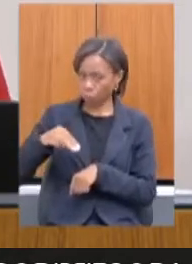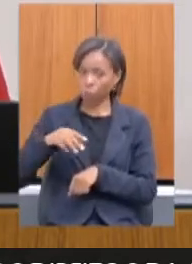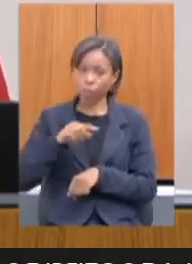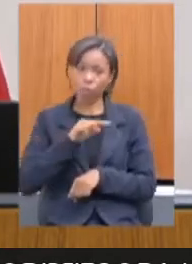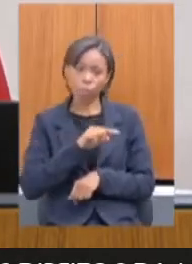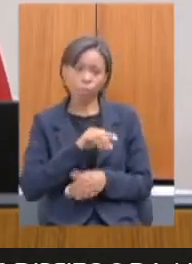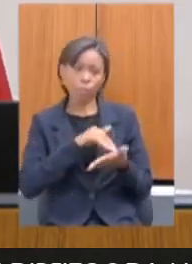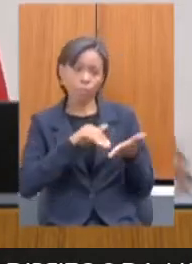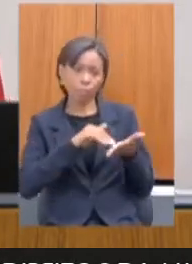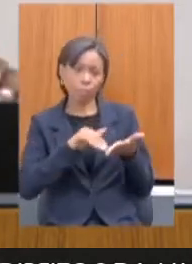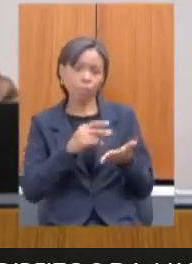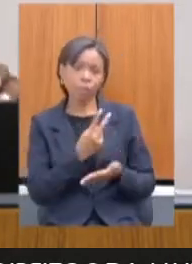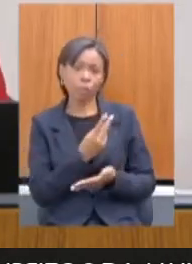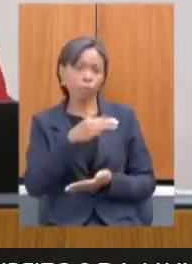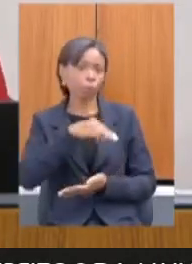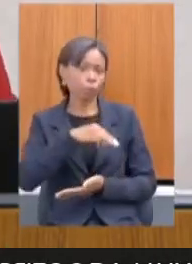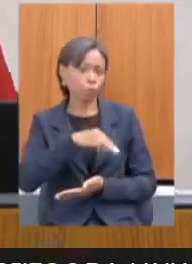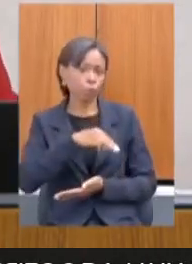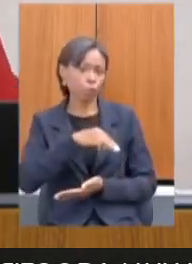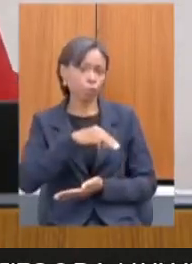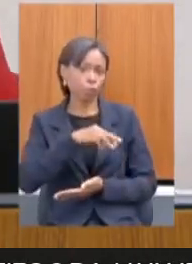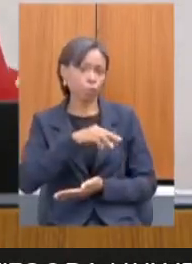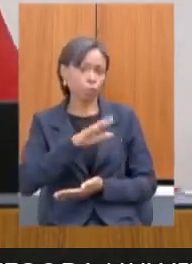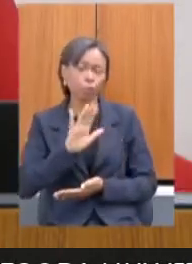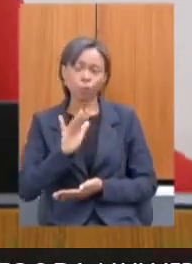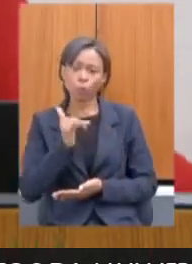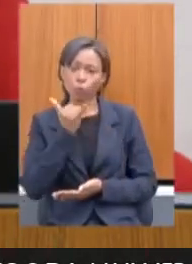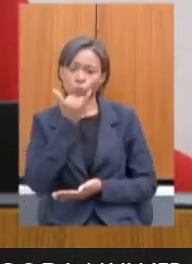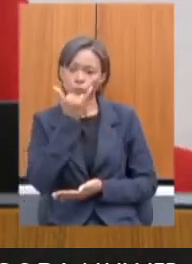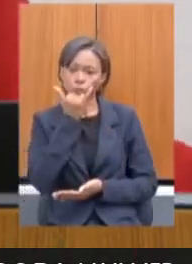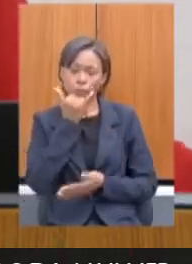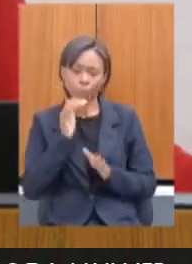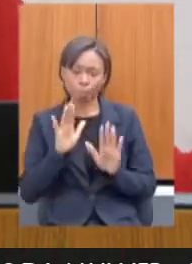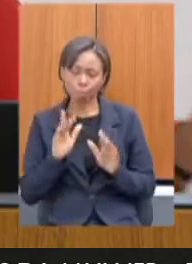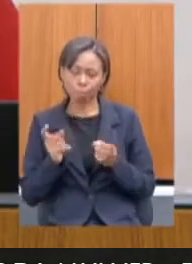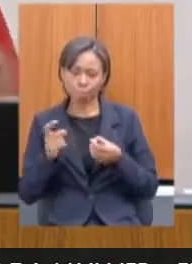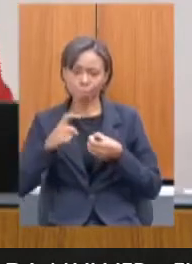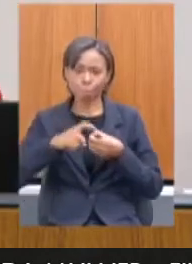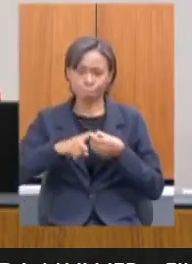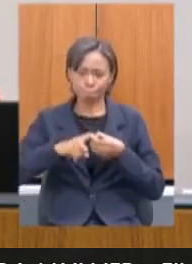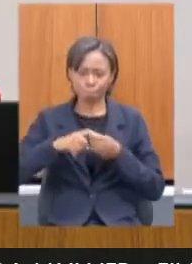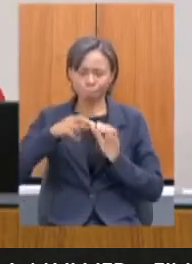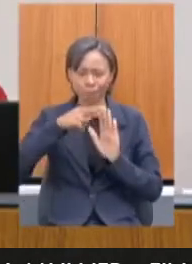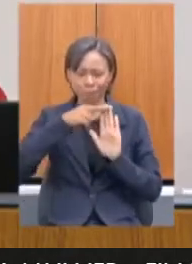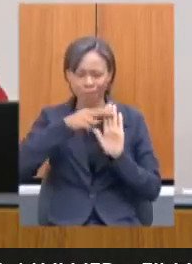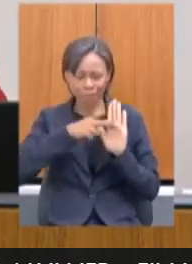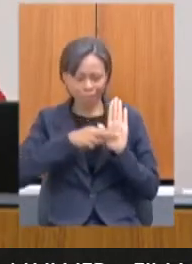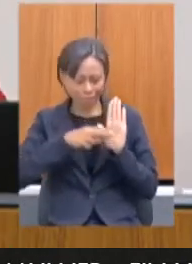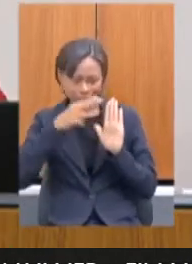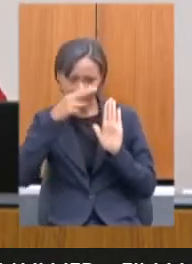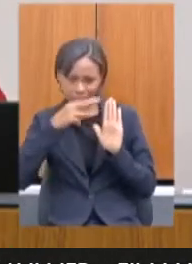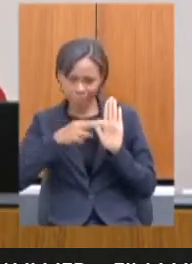minutos para fazer suas considerações. desculpa, deixa eu só voltar aqui na regra que a gente leu.